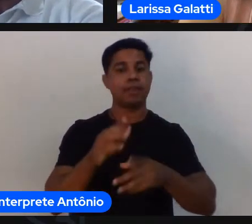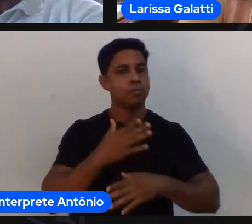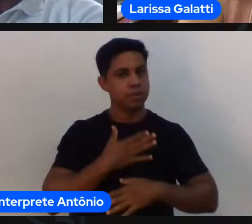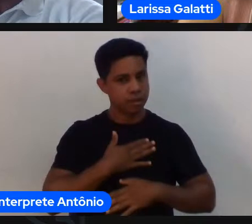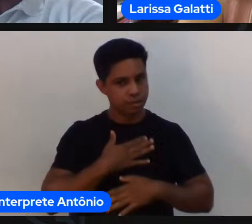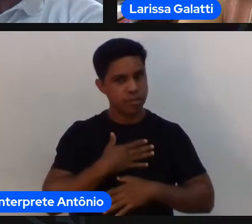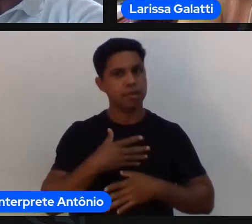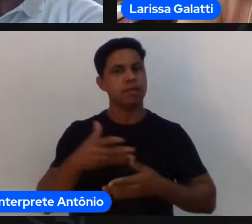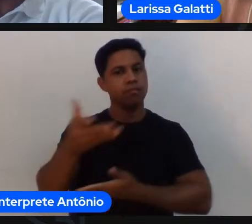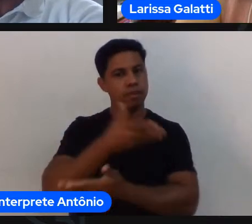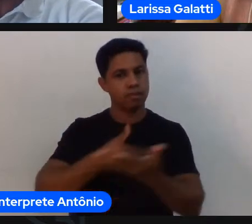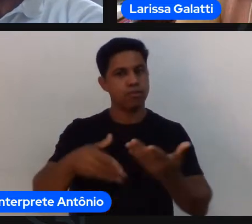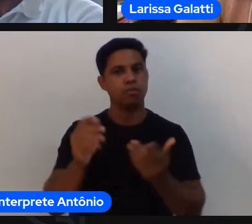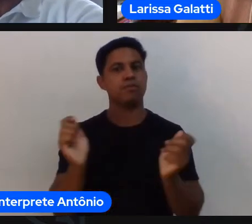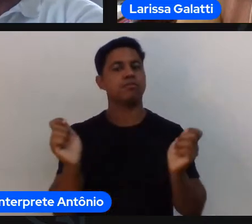sabe